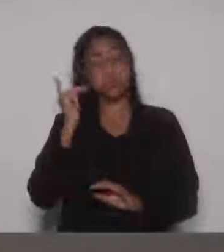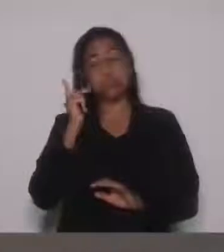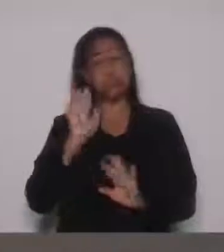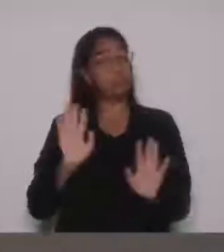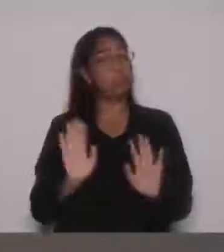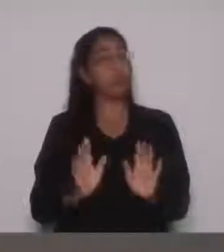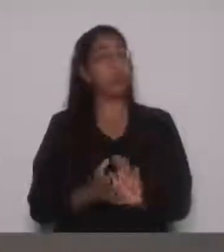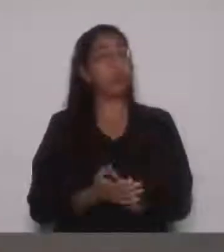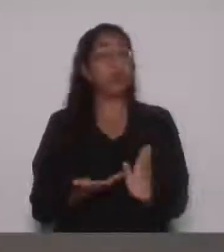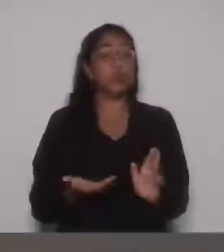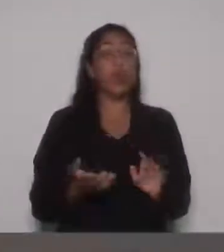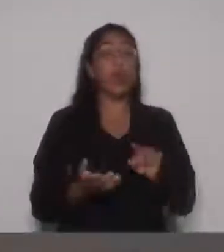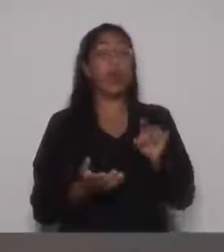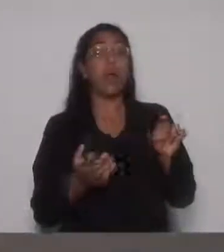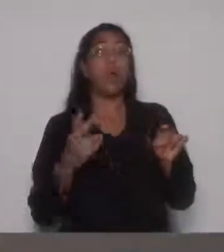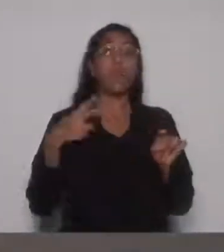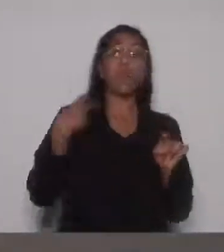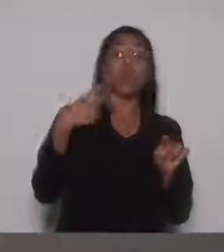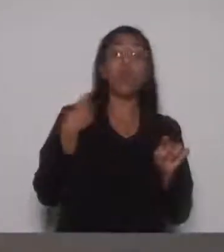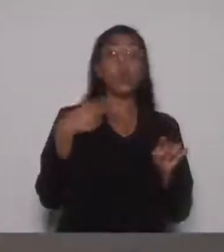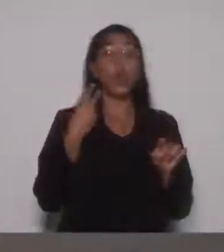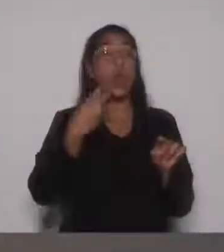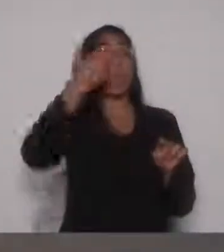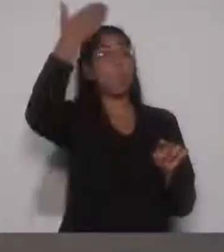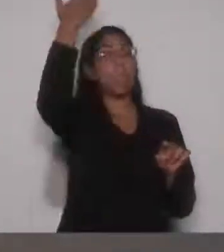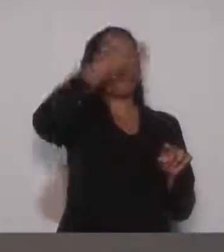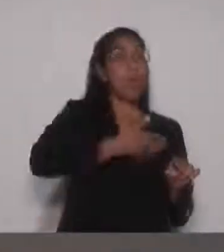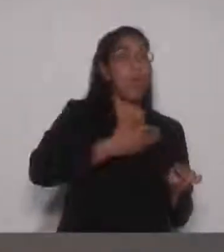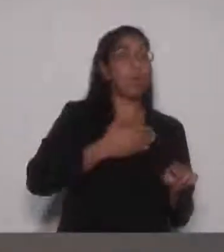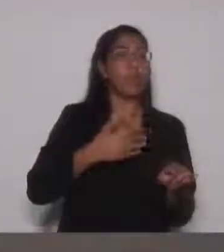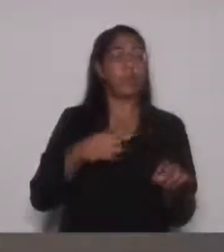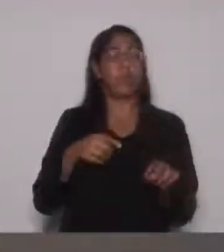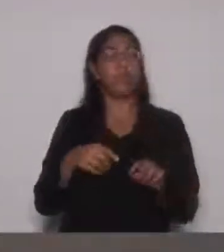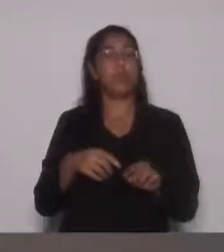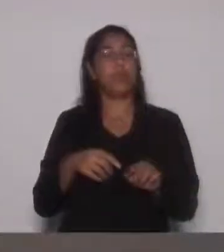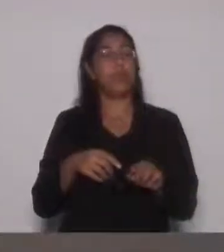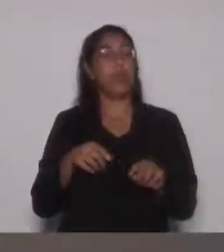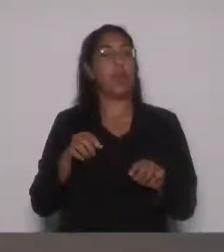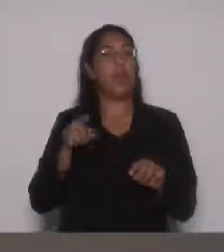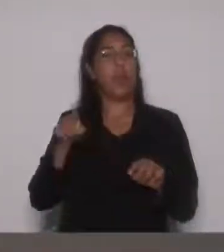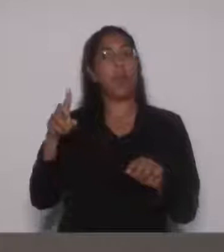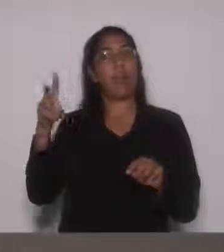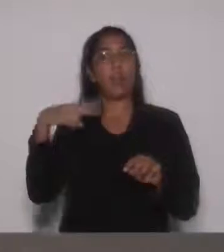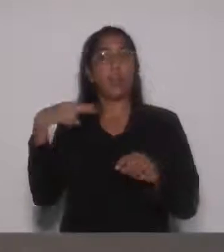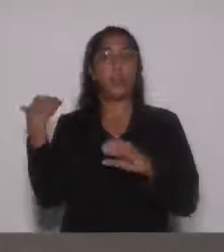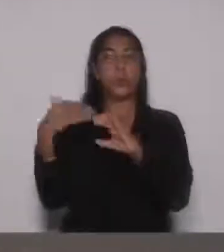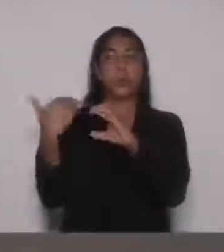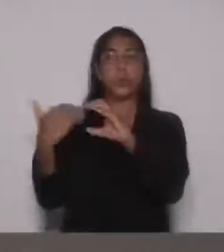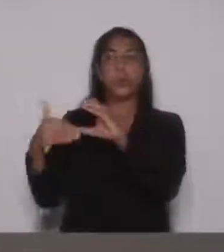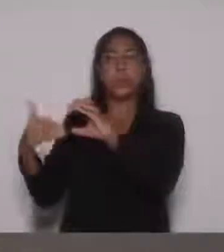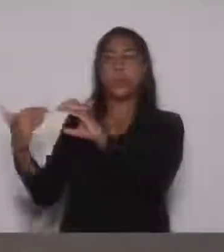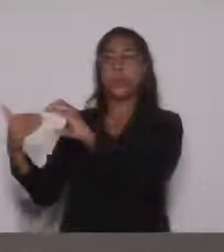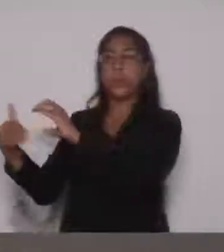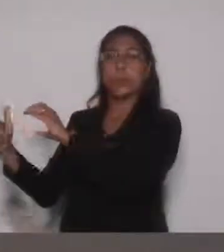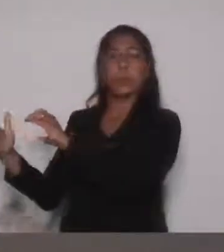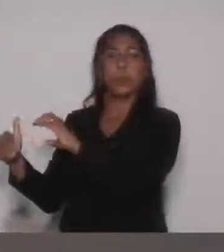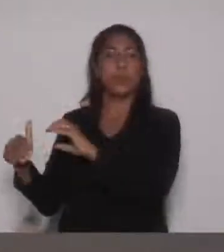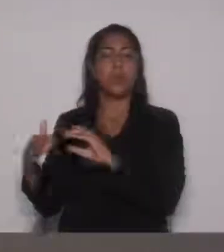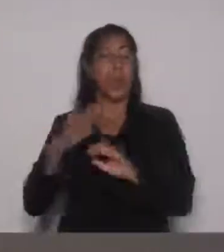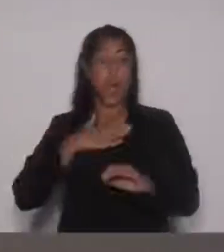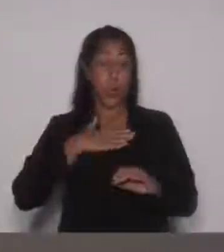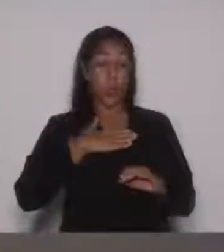Se algum dos vereadores tiver prova que esse vereador mandou alguma dessas mensagens, aí eu, vereador aqui,